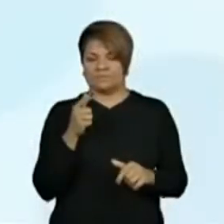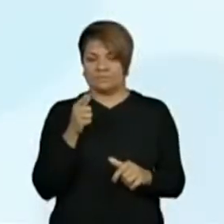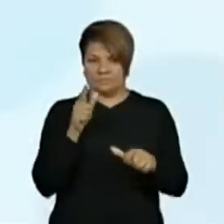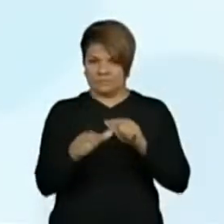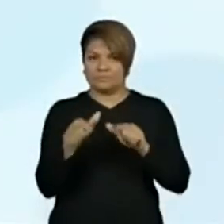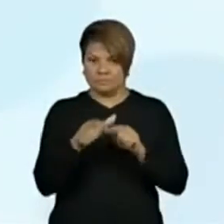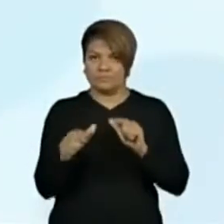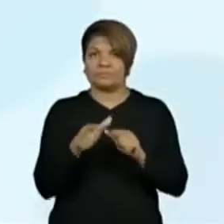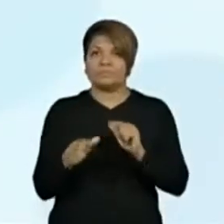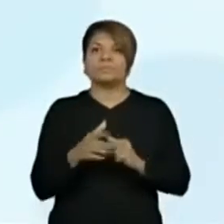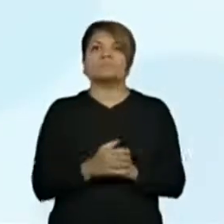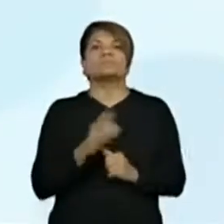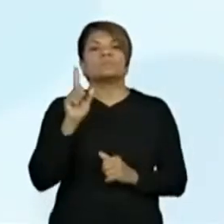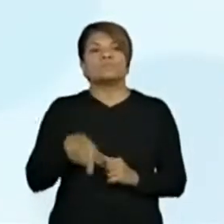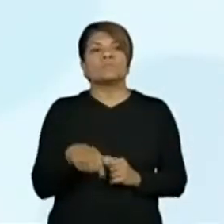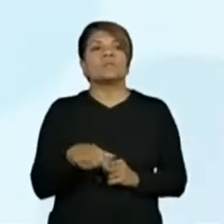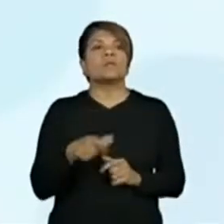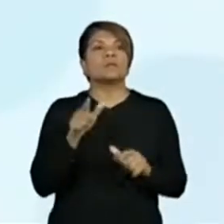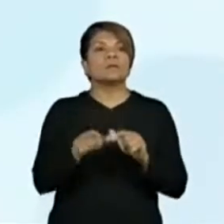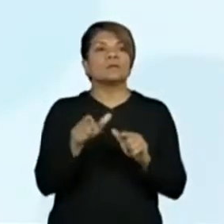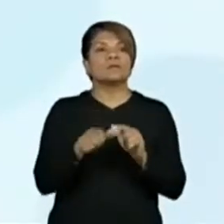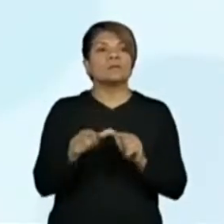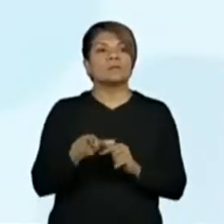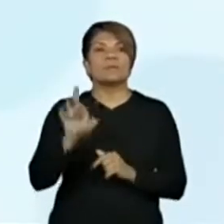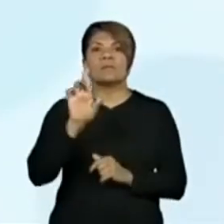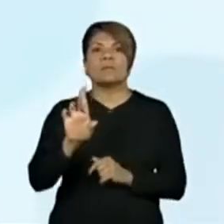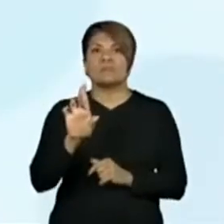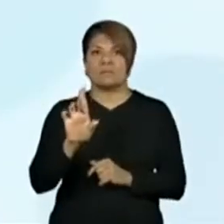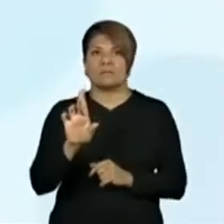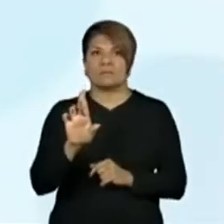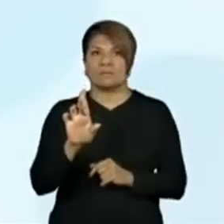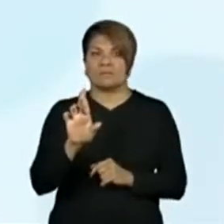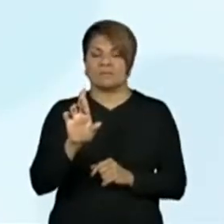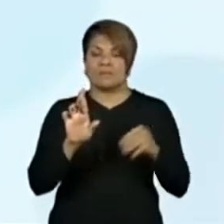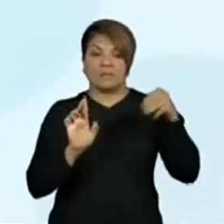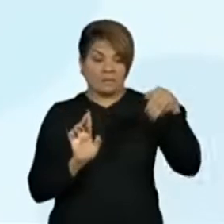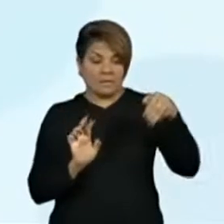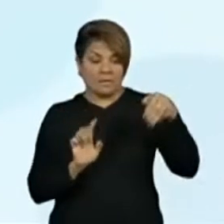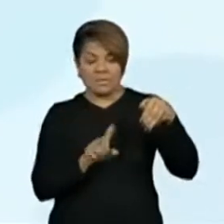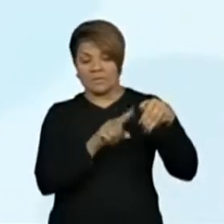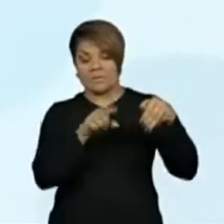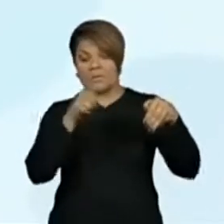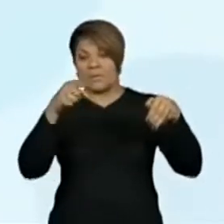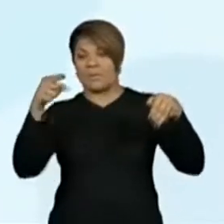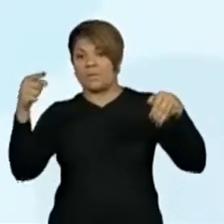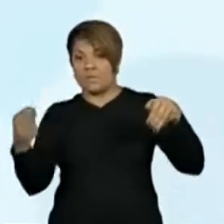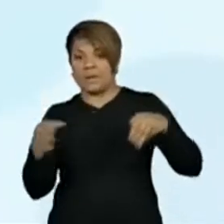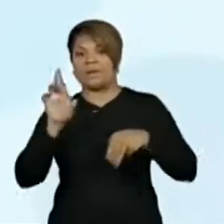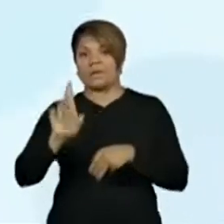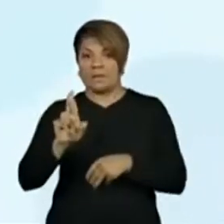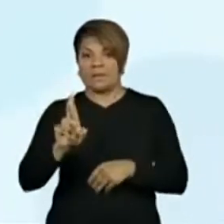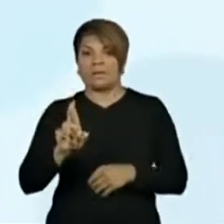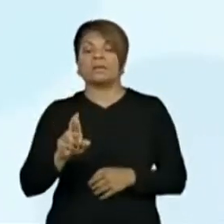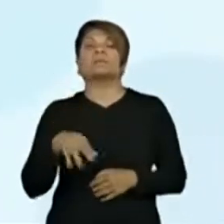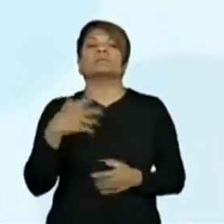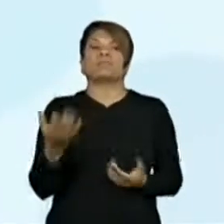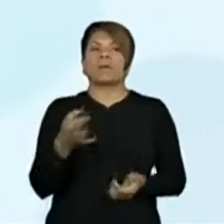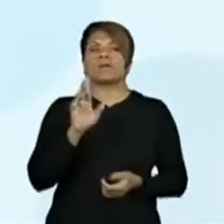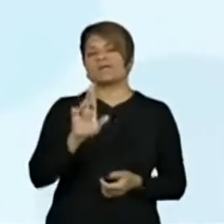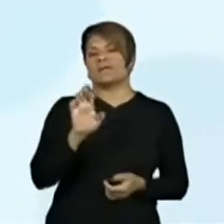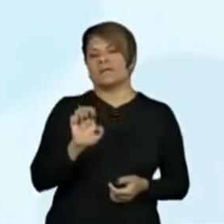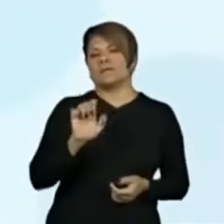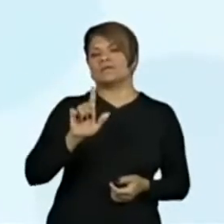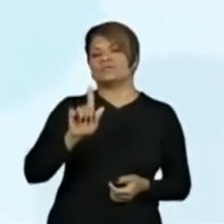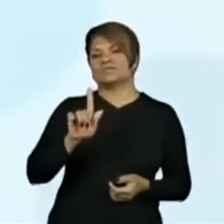letra... R. R. Depois do M, foi o R. Vai ser o nome da... Regina.